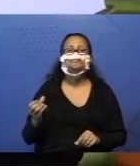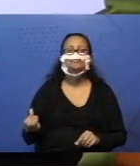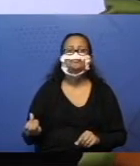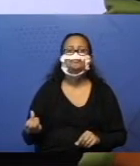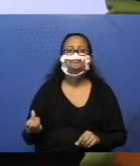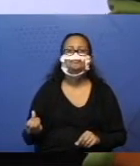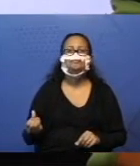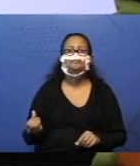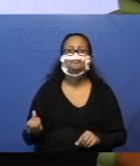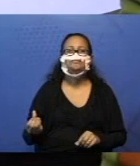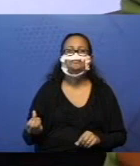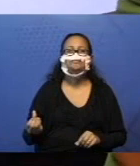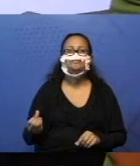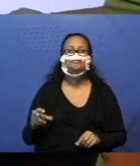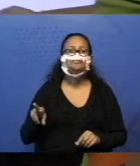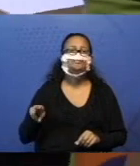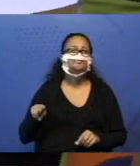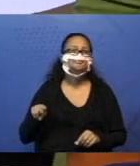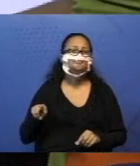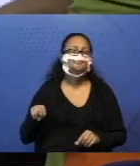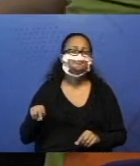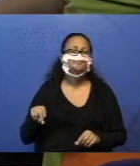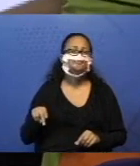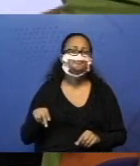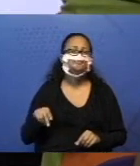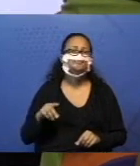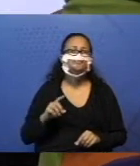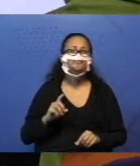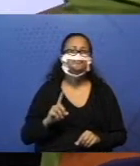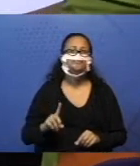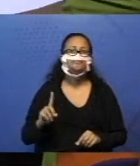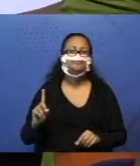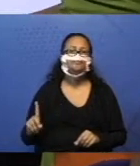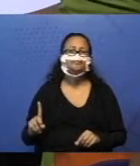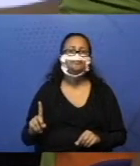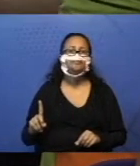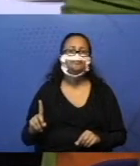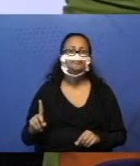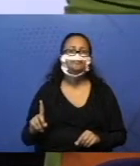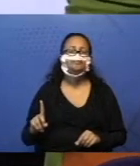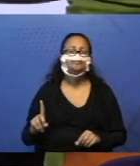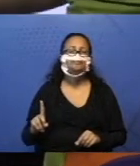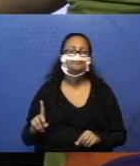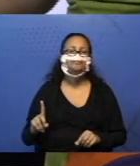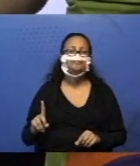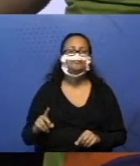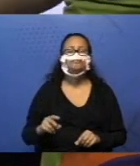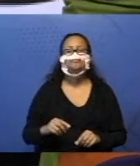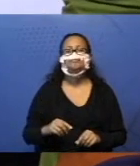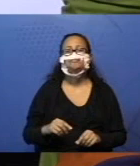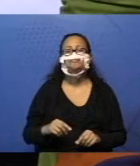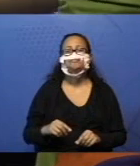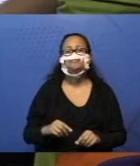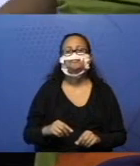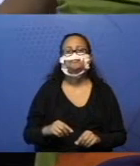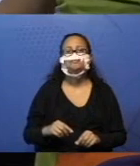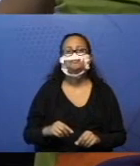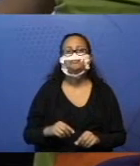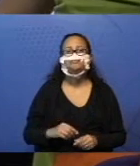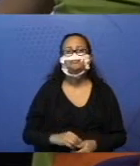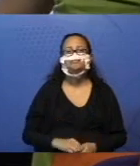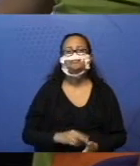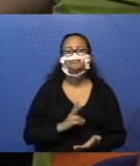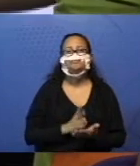6, que é igual a 11, né? A gente já falou que aqui, ó, não vai mudar,